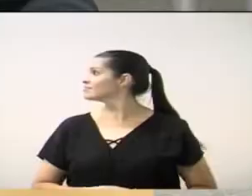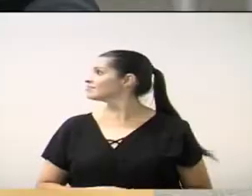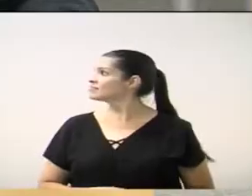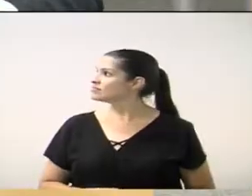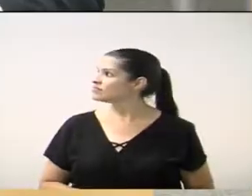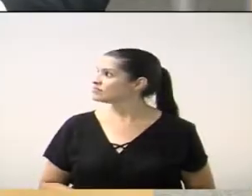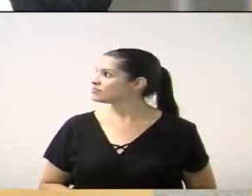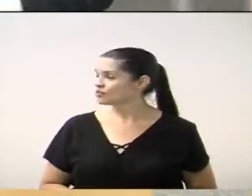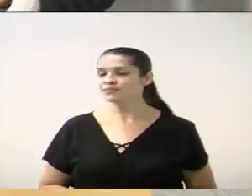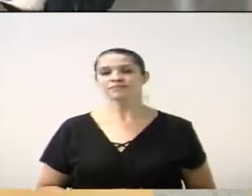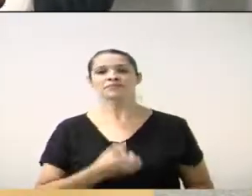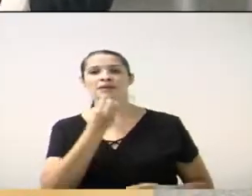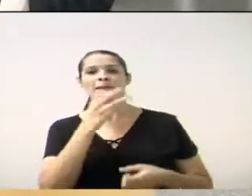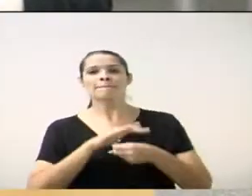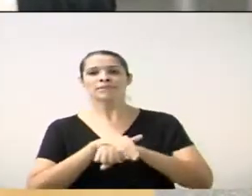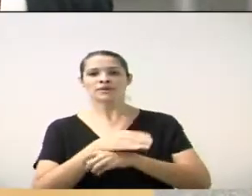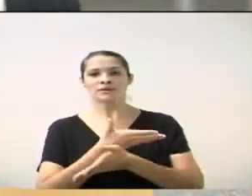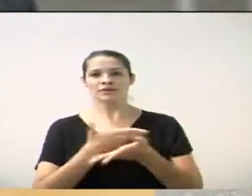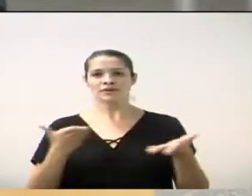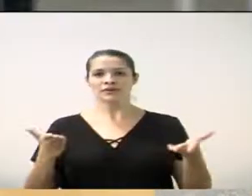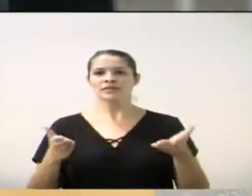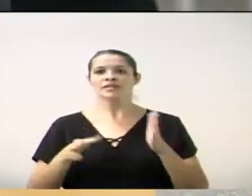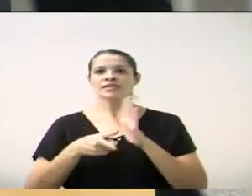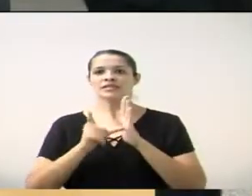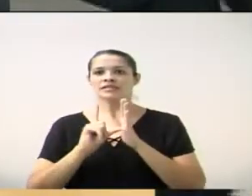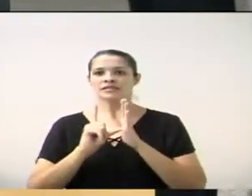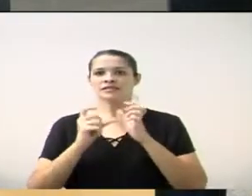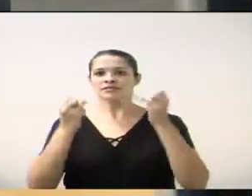Quero externar aqui, senhor presidente, como vinha falando,